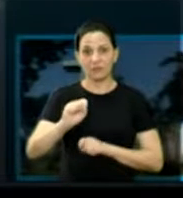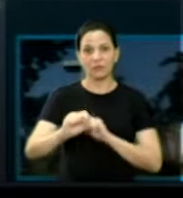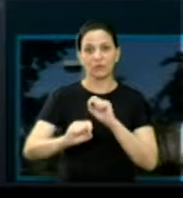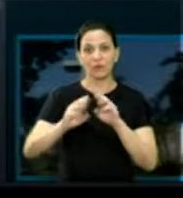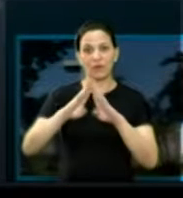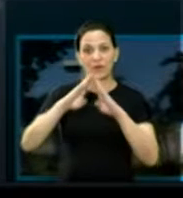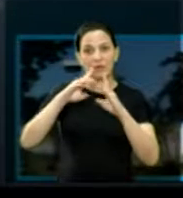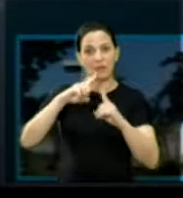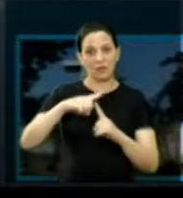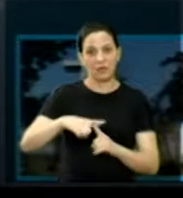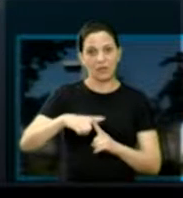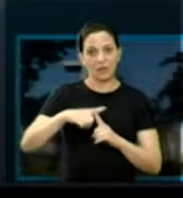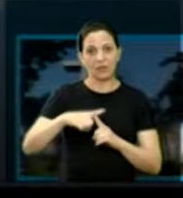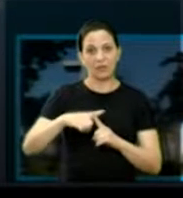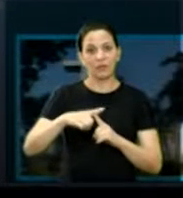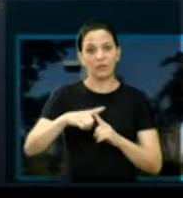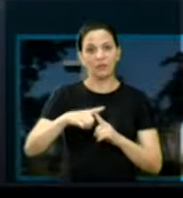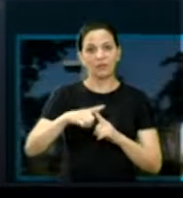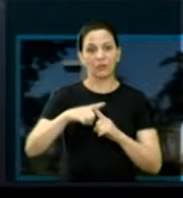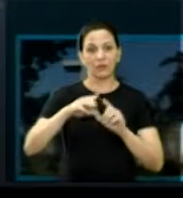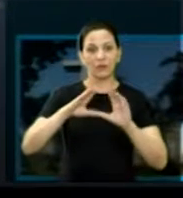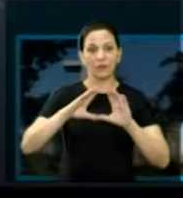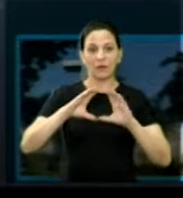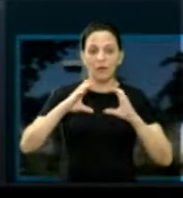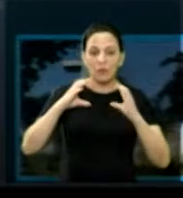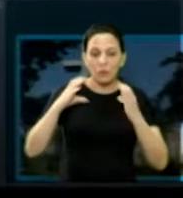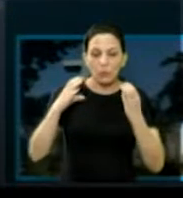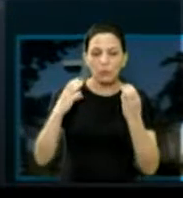chamada de Redonda, lá na fonte,